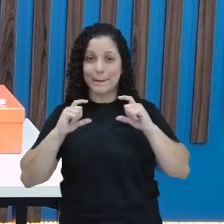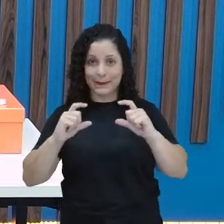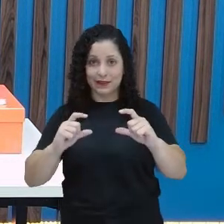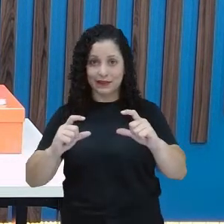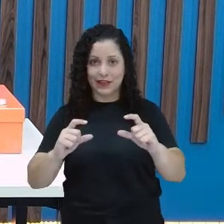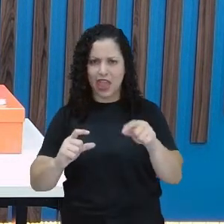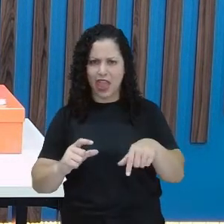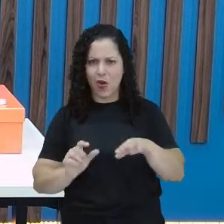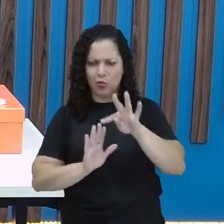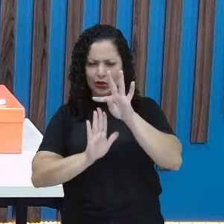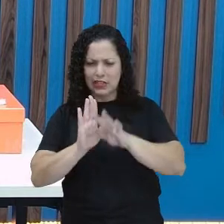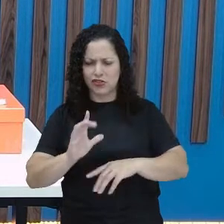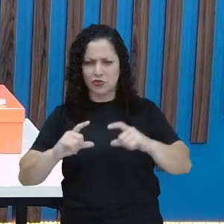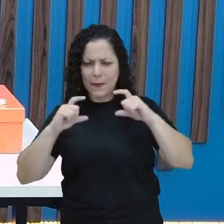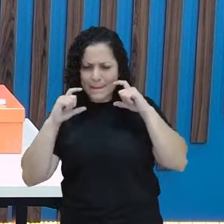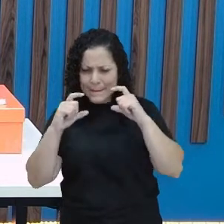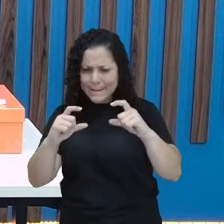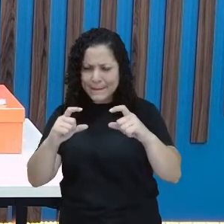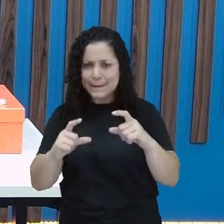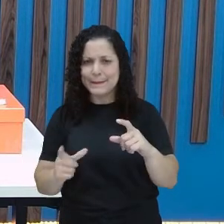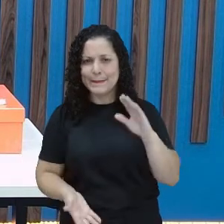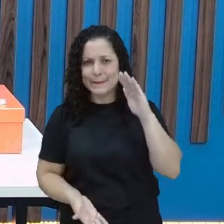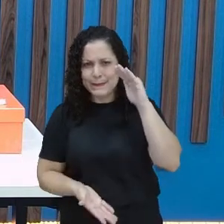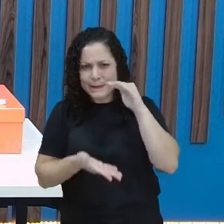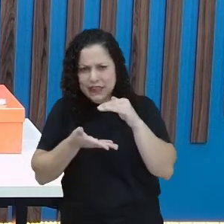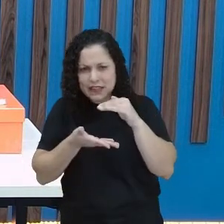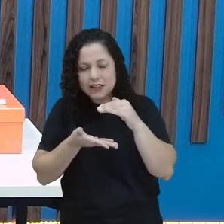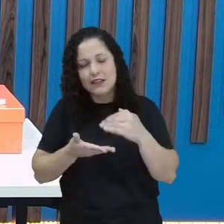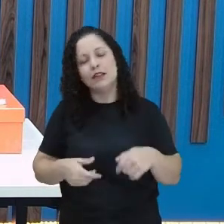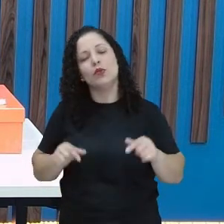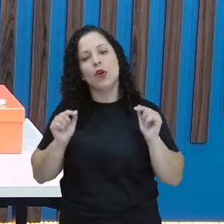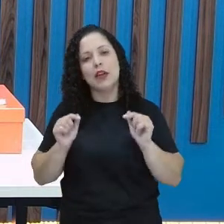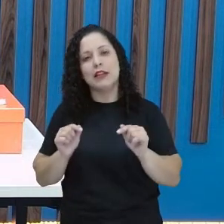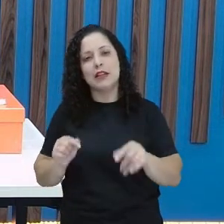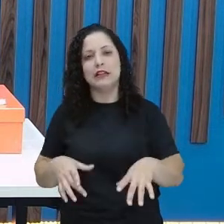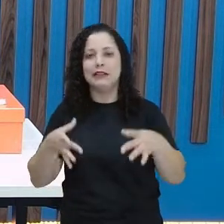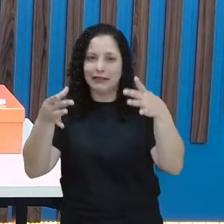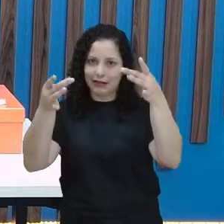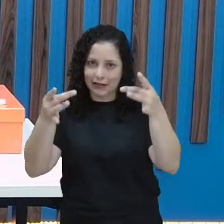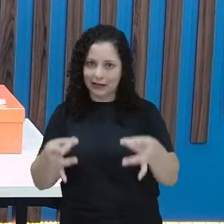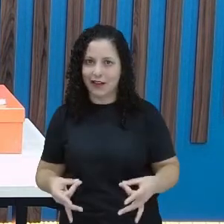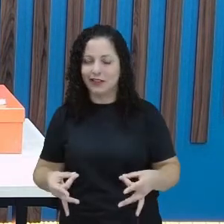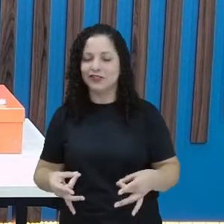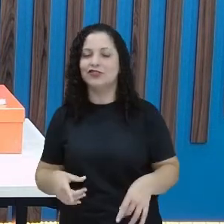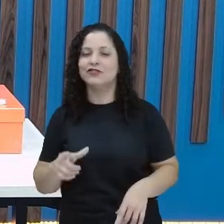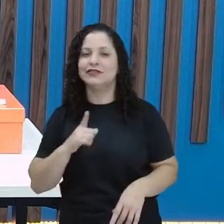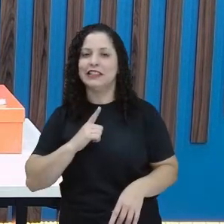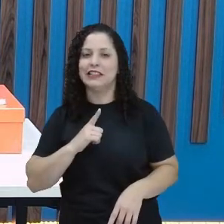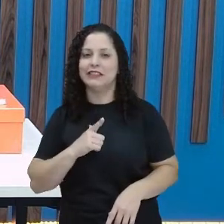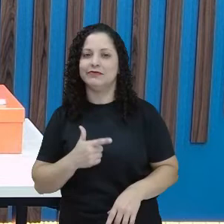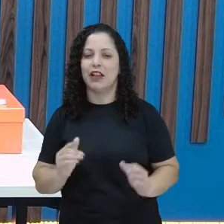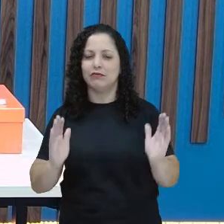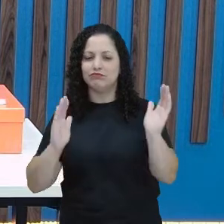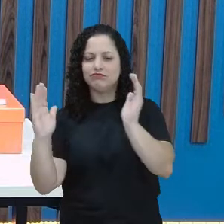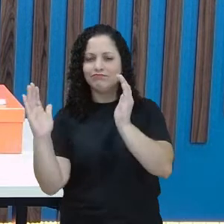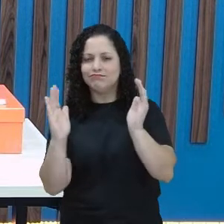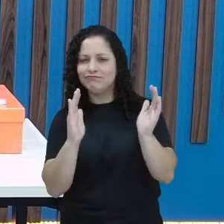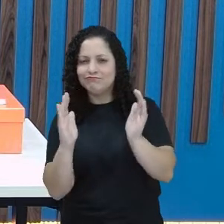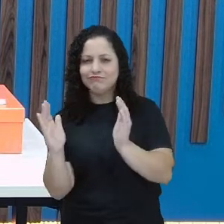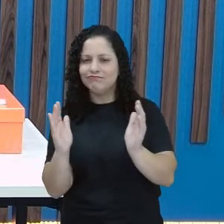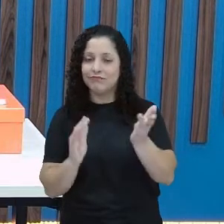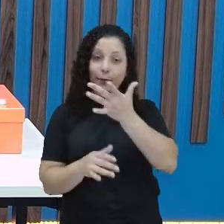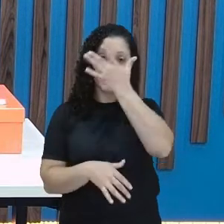pequeno, não é, curtinho, mas ele precisa de alguns detalhes para que quando a pessoa for